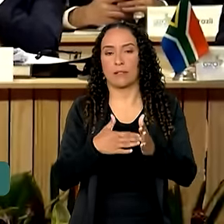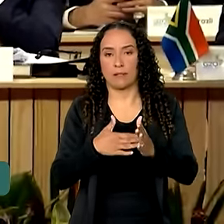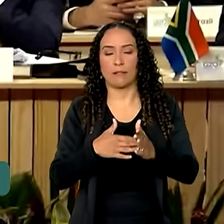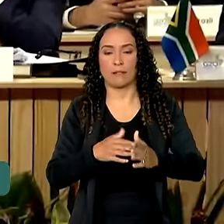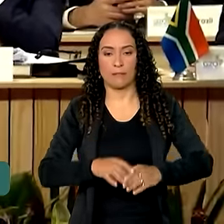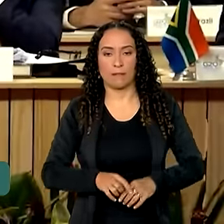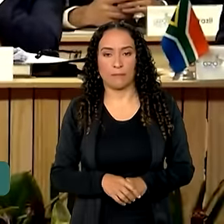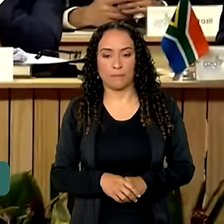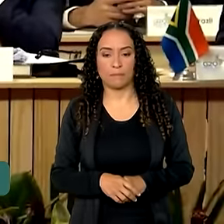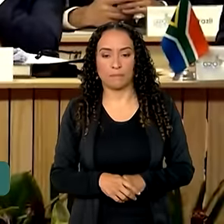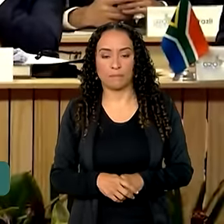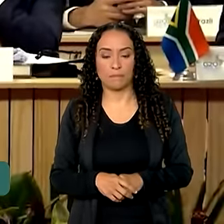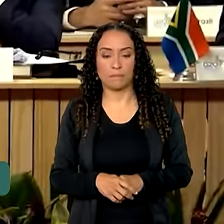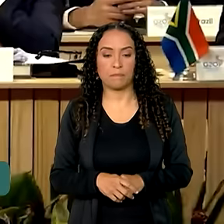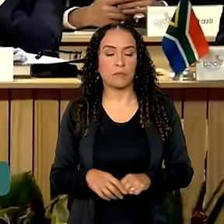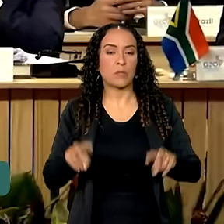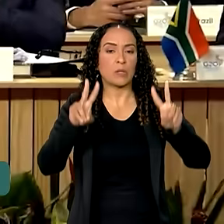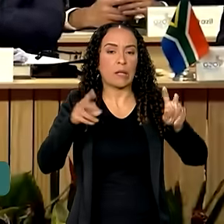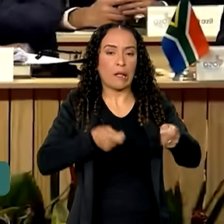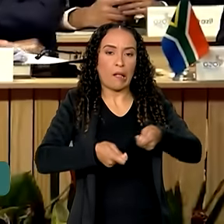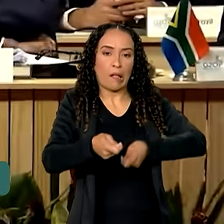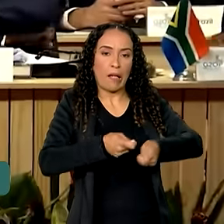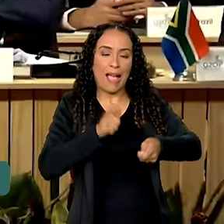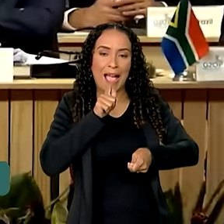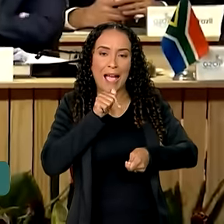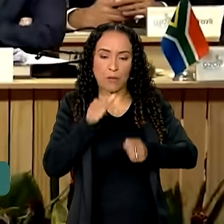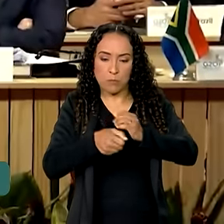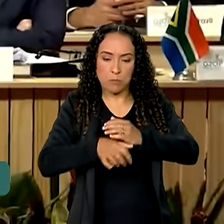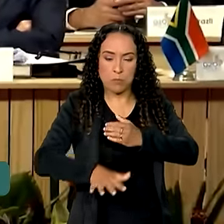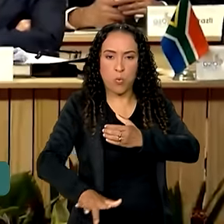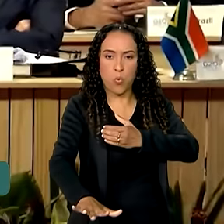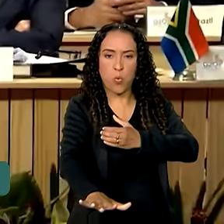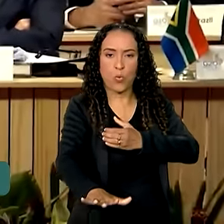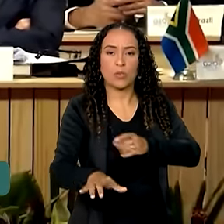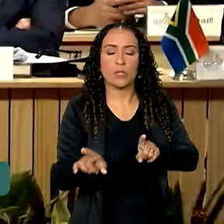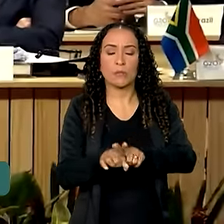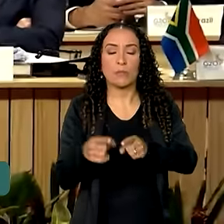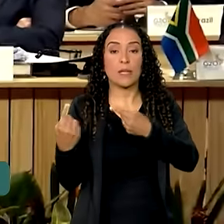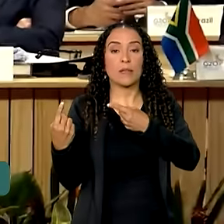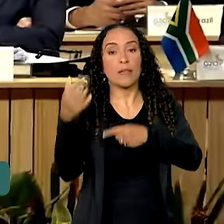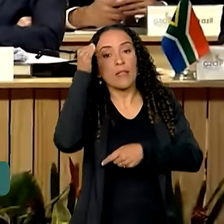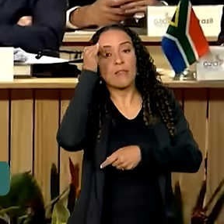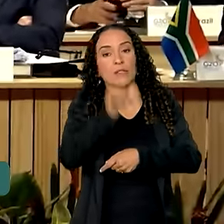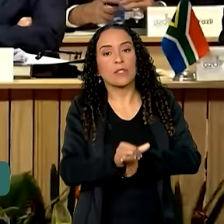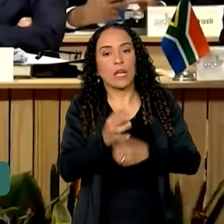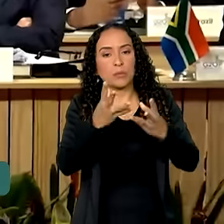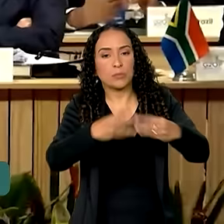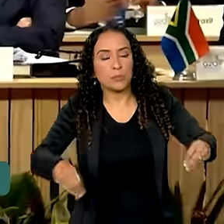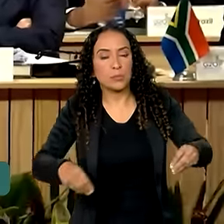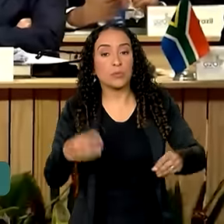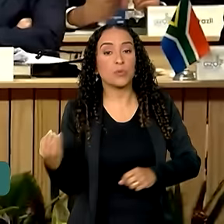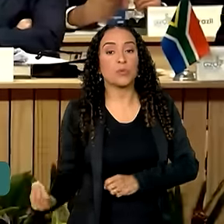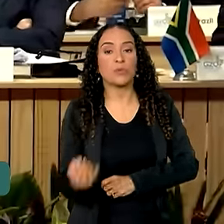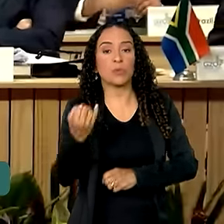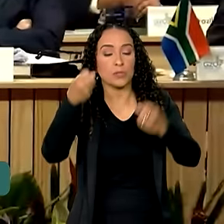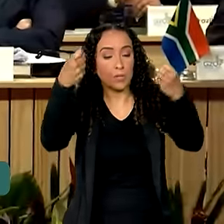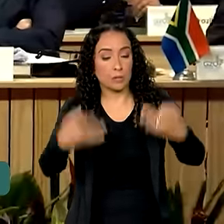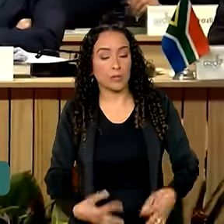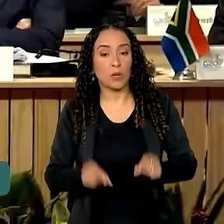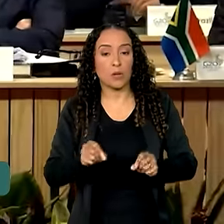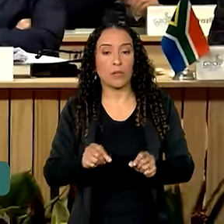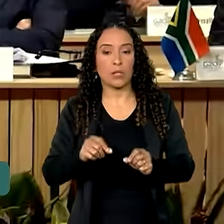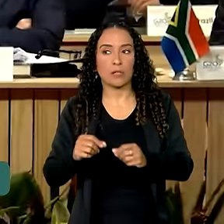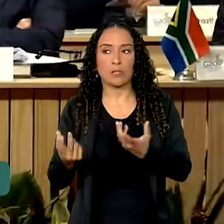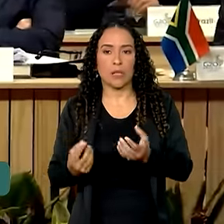Sobre o manejo de águas pluviais e prevenção a desastres, é relevante ressaltar que a urbanização